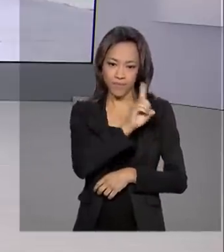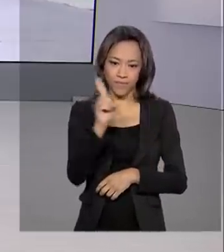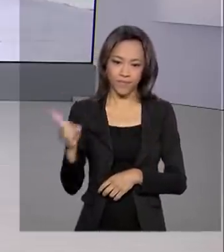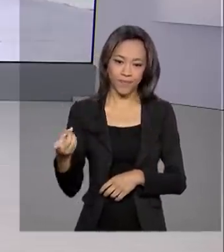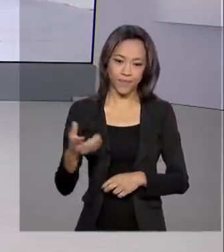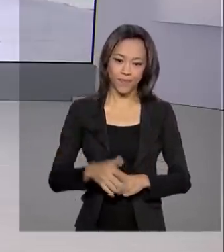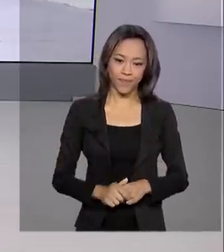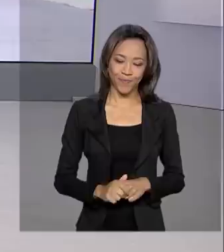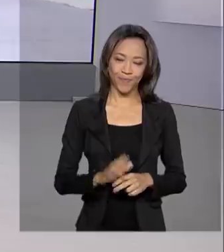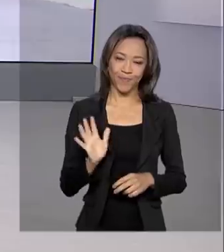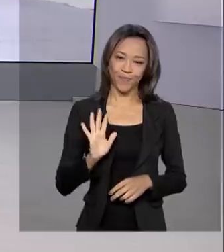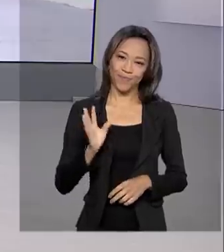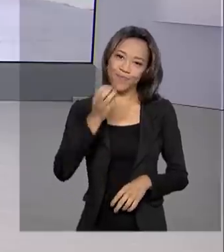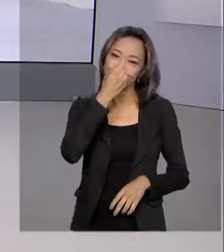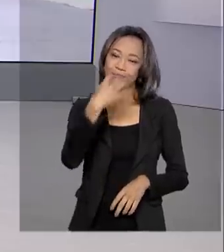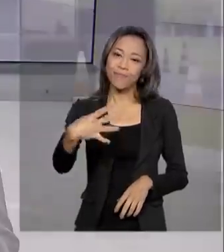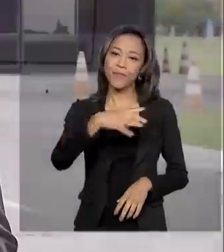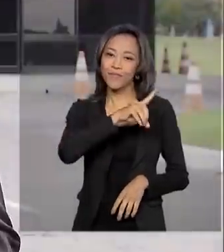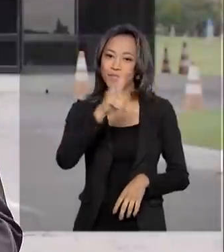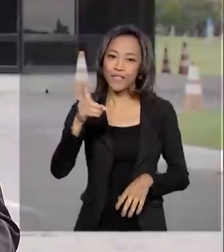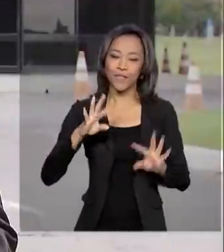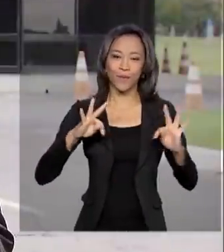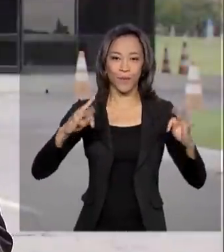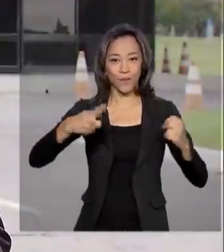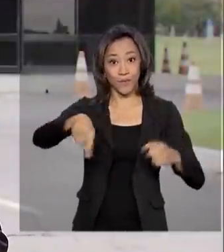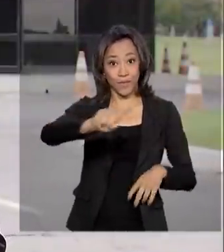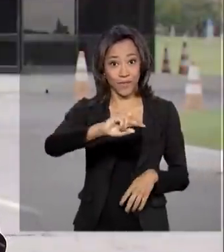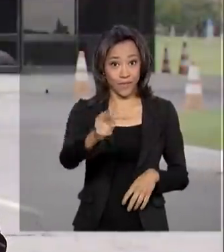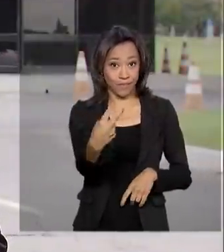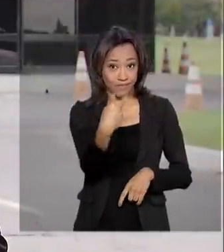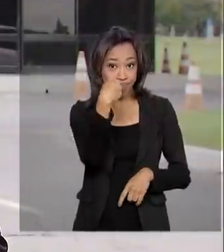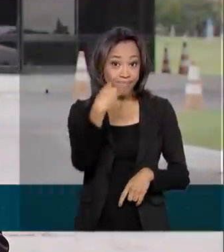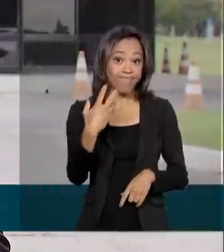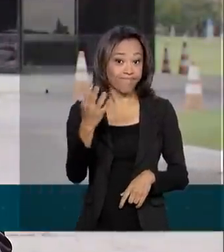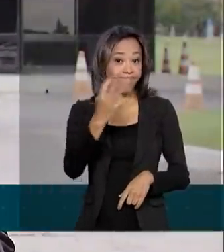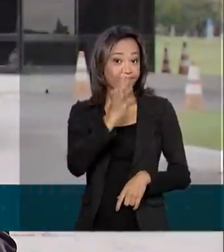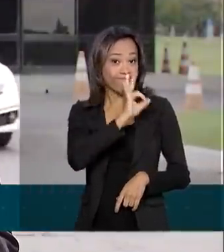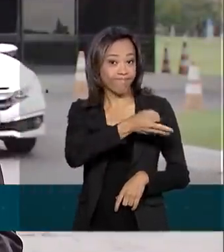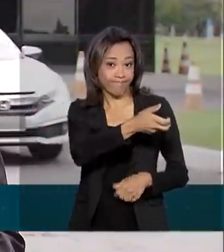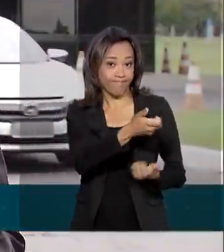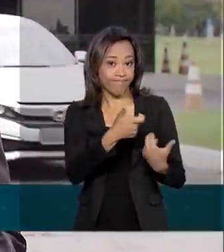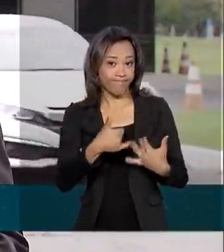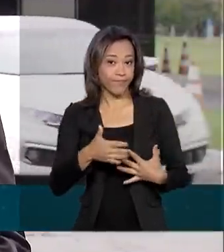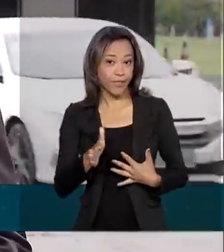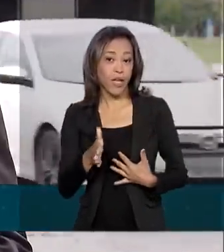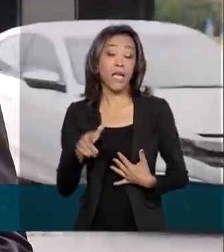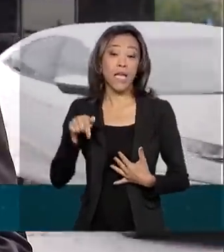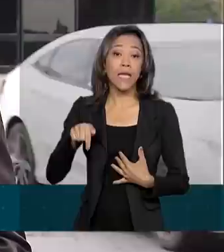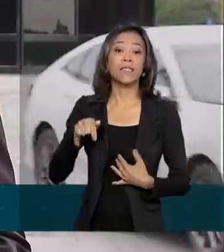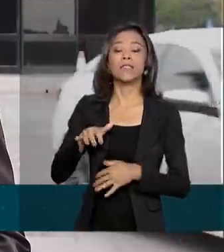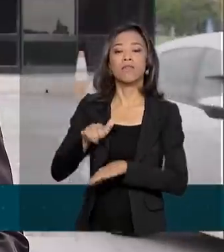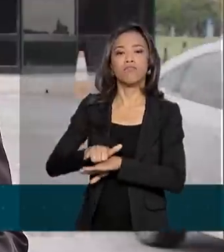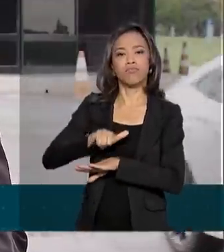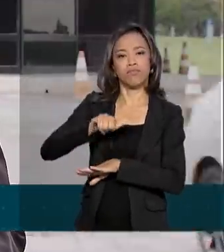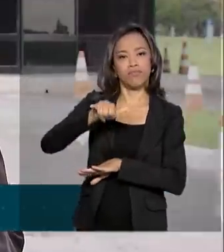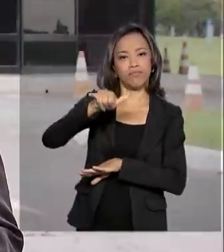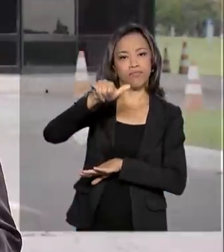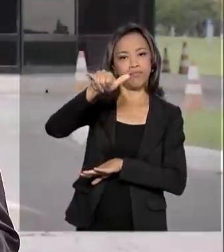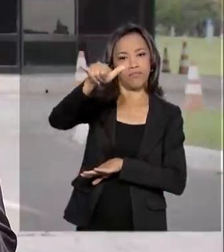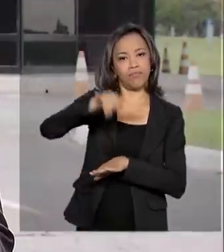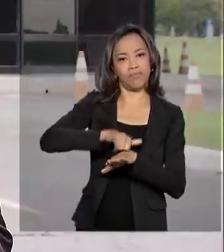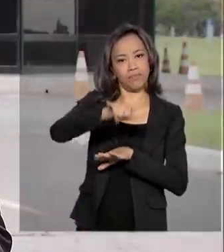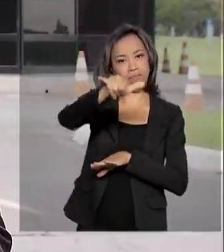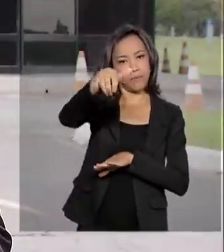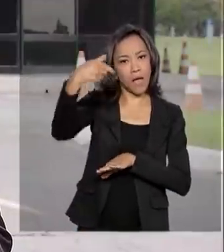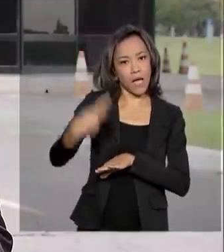Olá, bom dia, Renata. Bom dia a todos que nos acompanham. É isso mesmo, como você disse, esses aviões decolam aqui da base aérea de